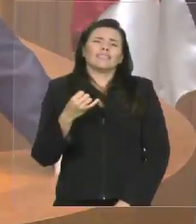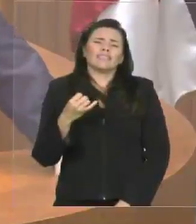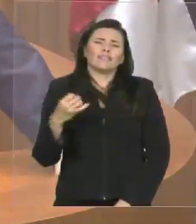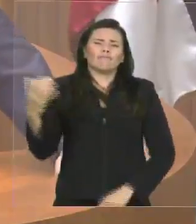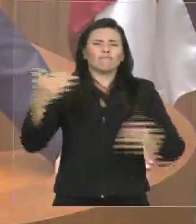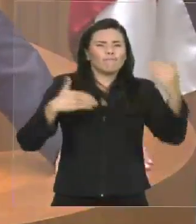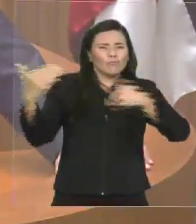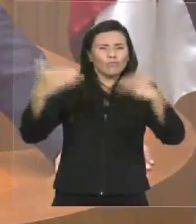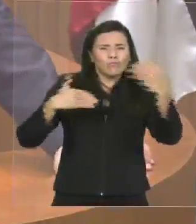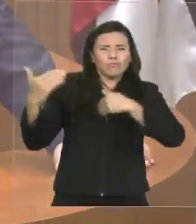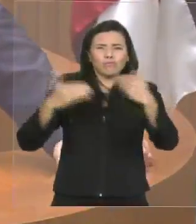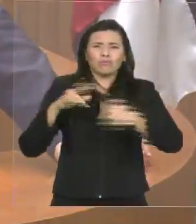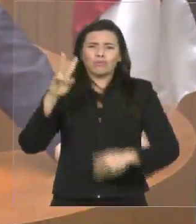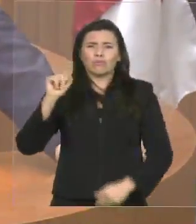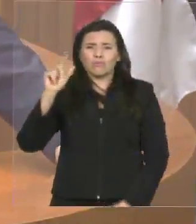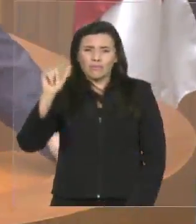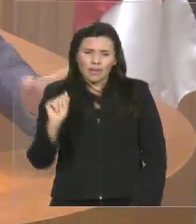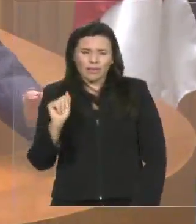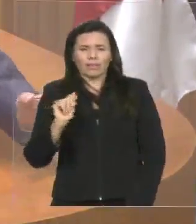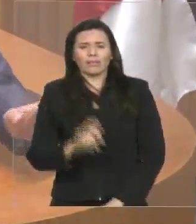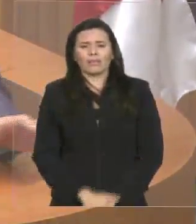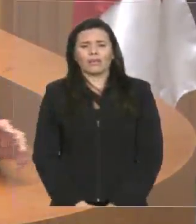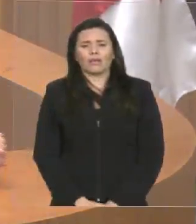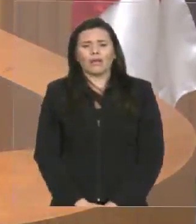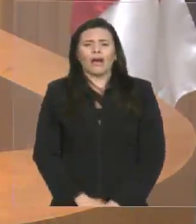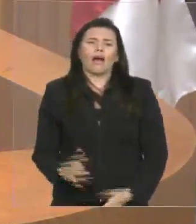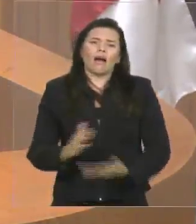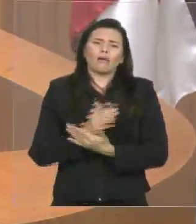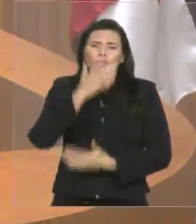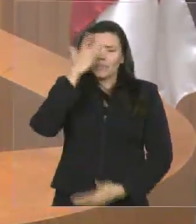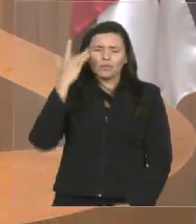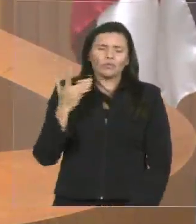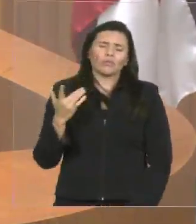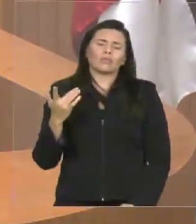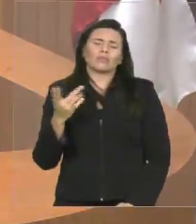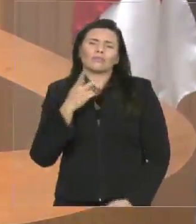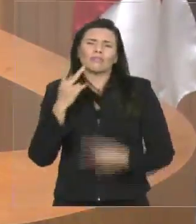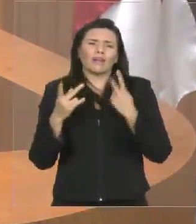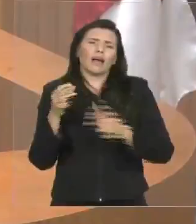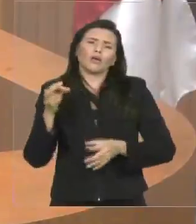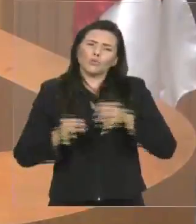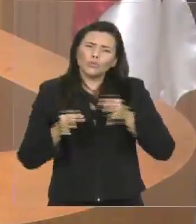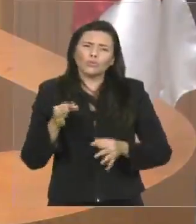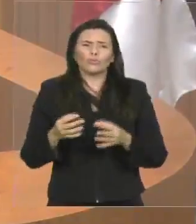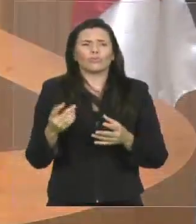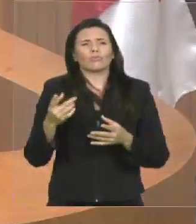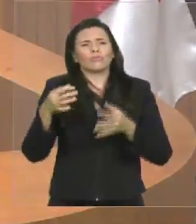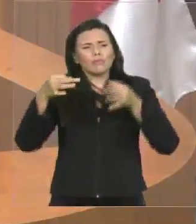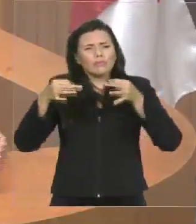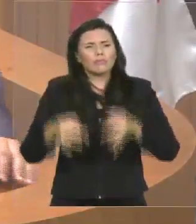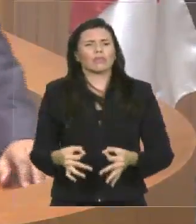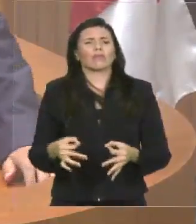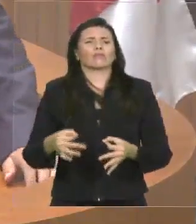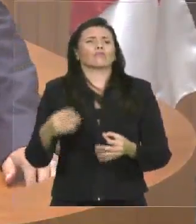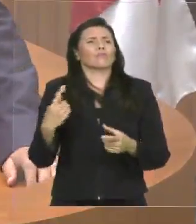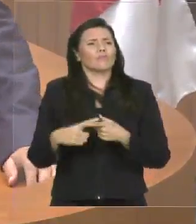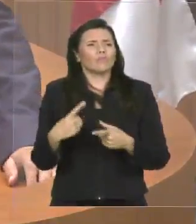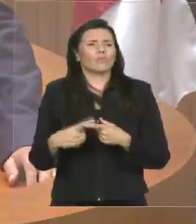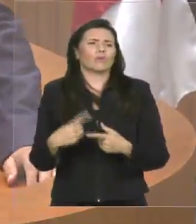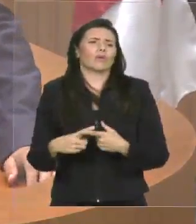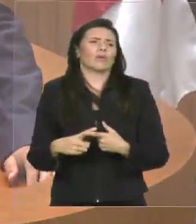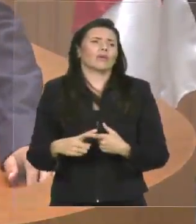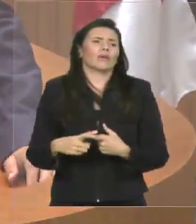Alguém fala, mas é justo, quem mandou ter a nota maior, mas nós precisamos ter mecanismo de proteção dos nossos estudantes.